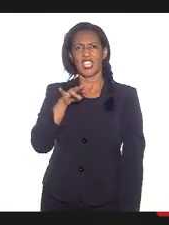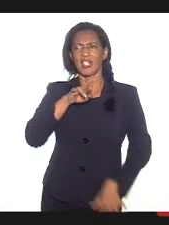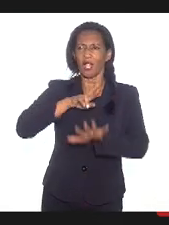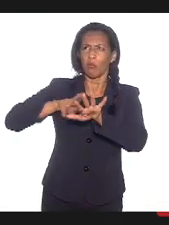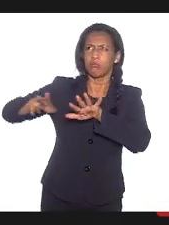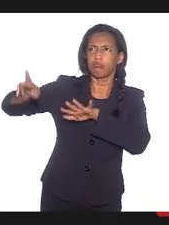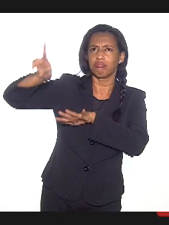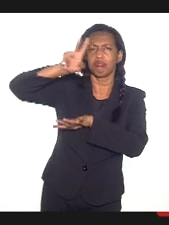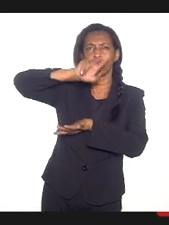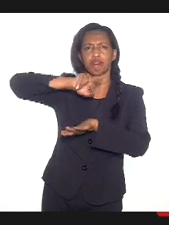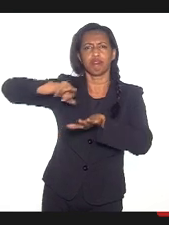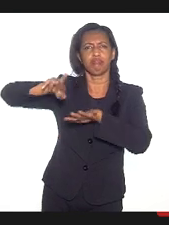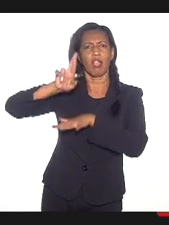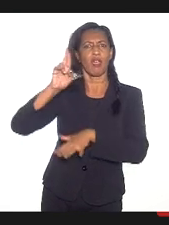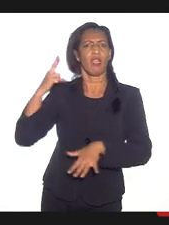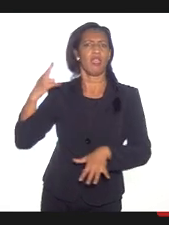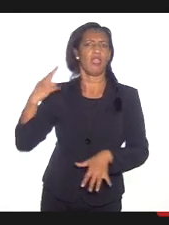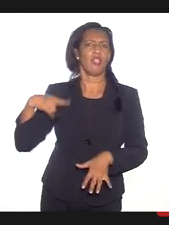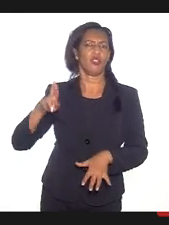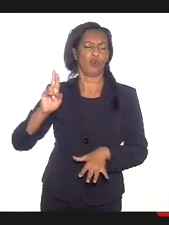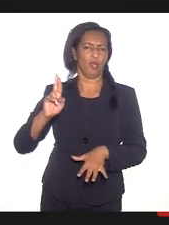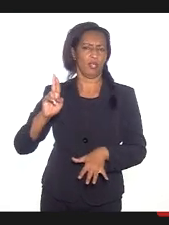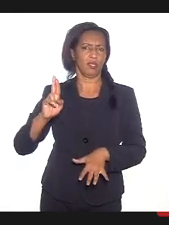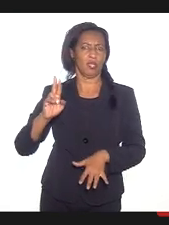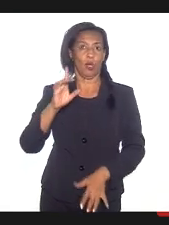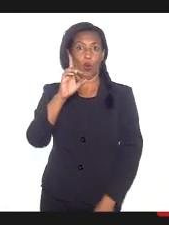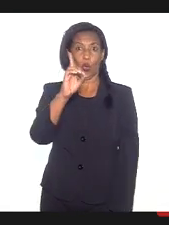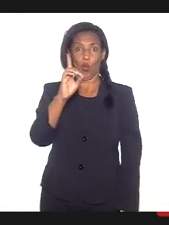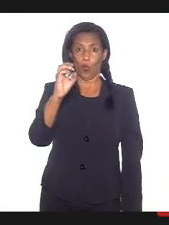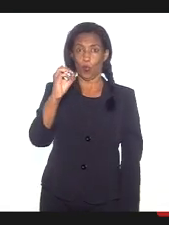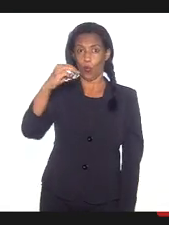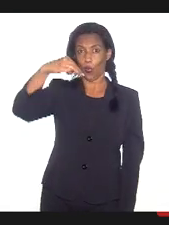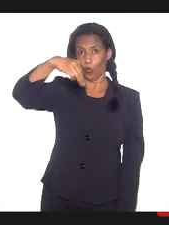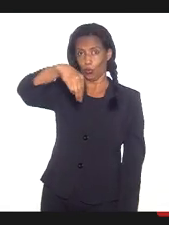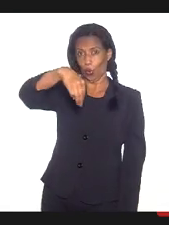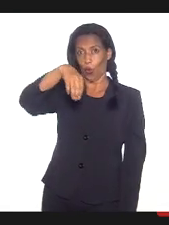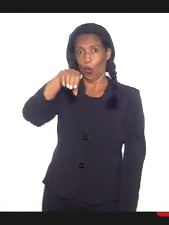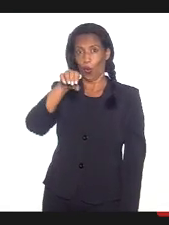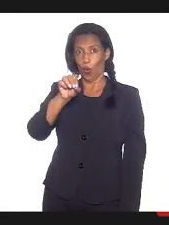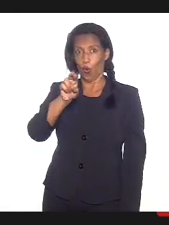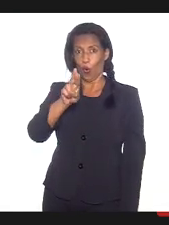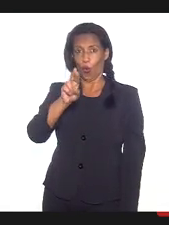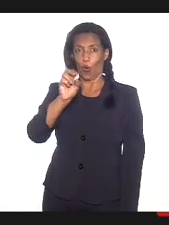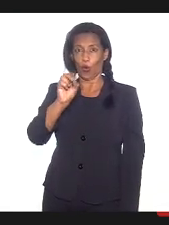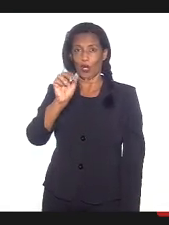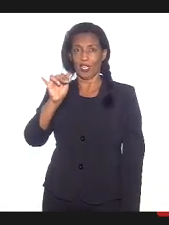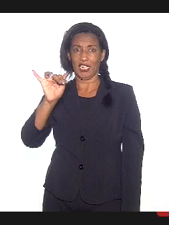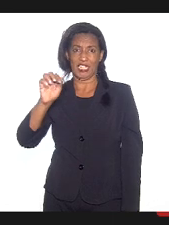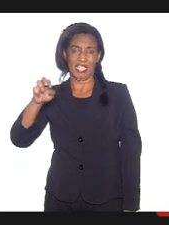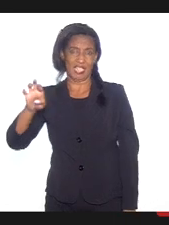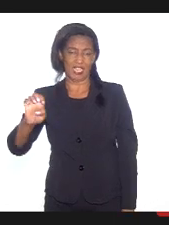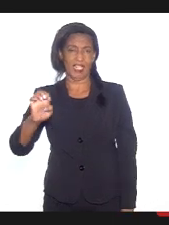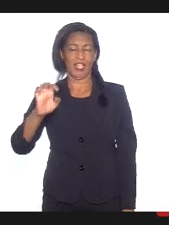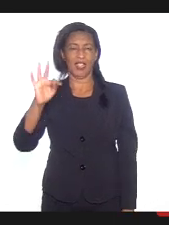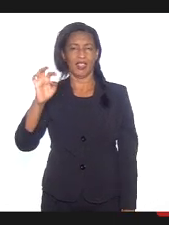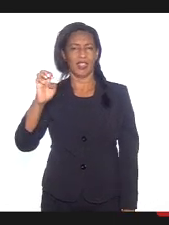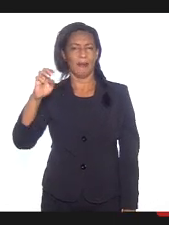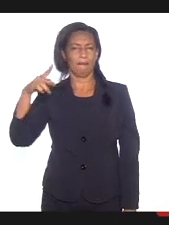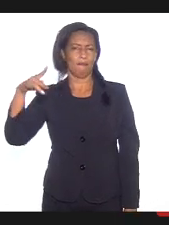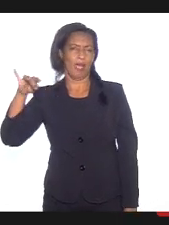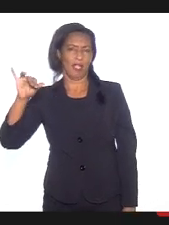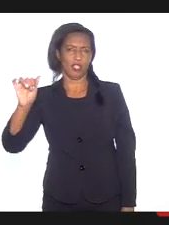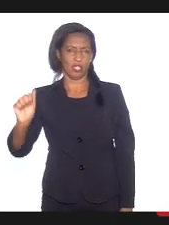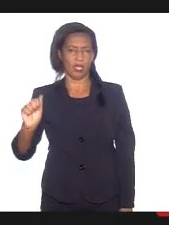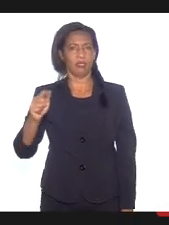Diálogo e pela Paz, uma iniciativa coordenada por Dom Orani João, cardeal tempesta, arcebispo do Rio de Janeiro, com membros de